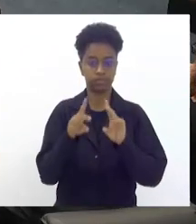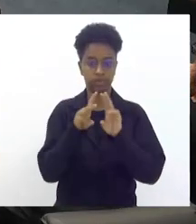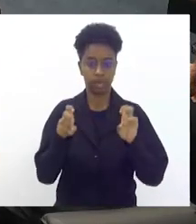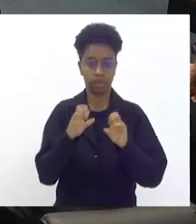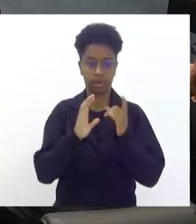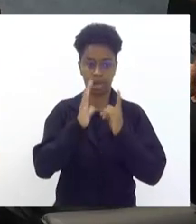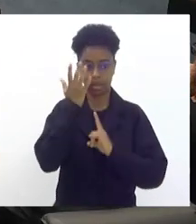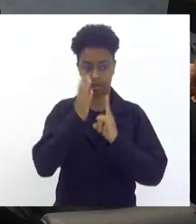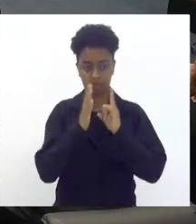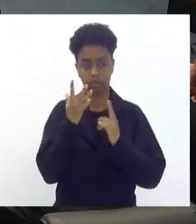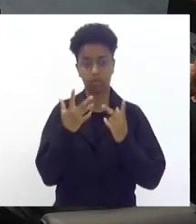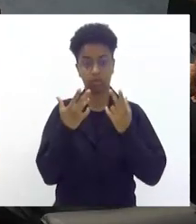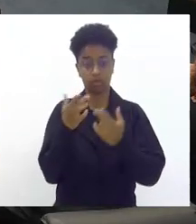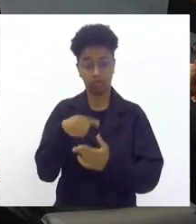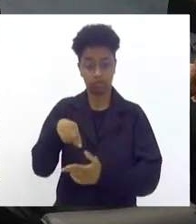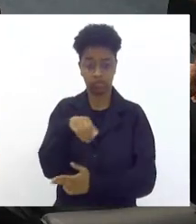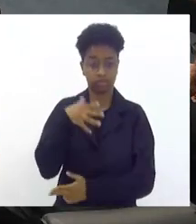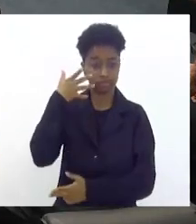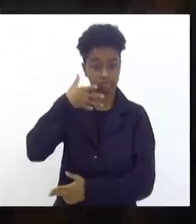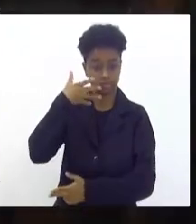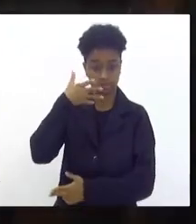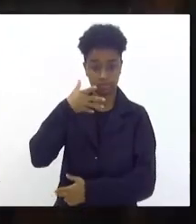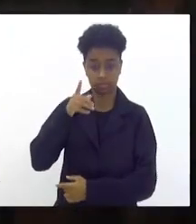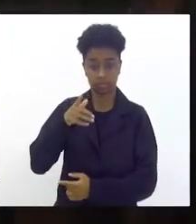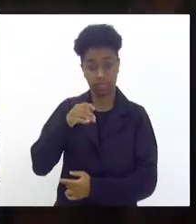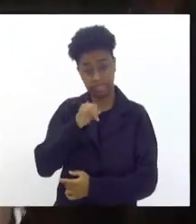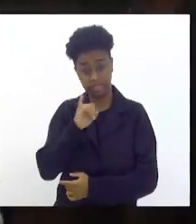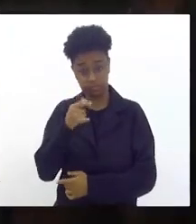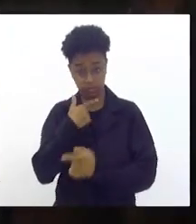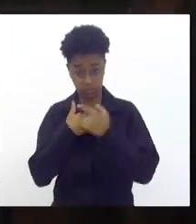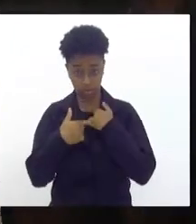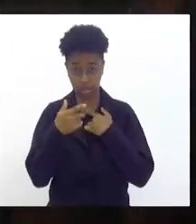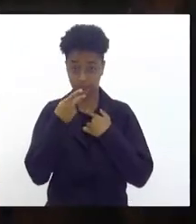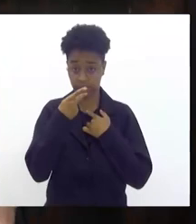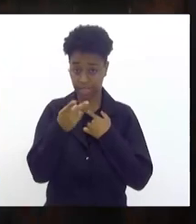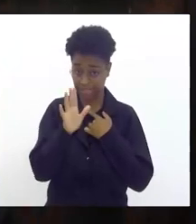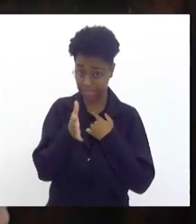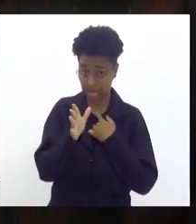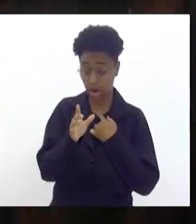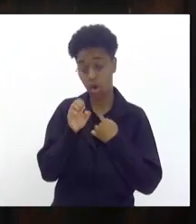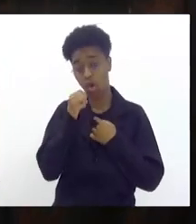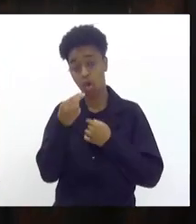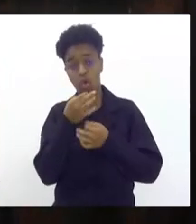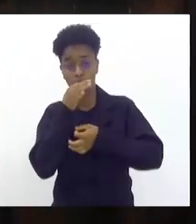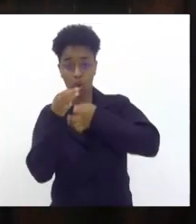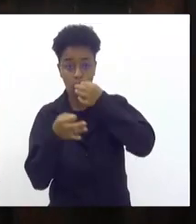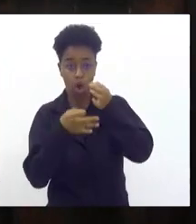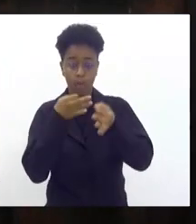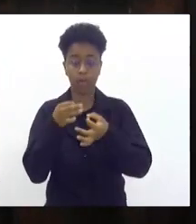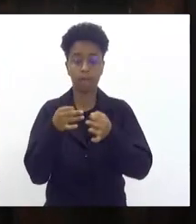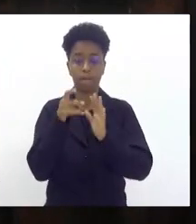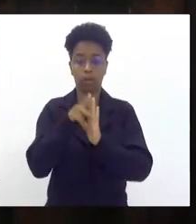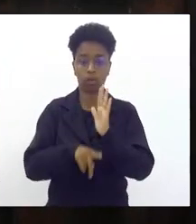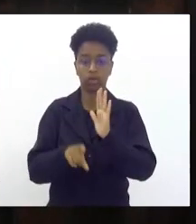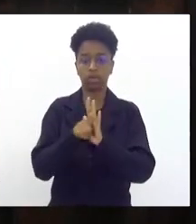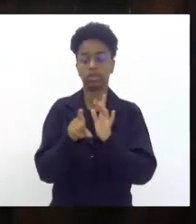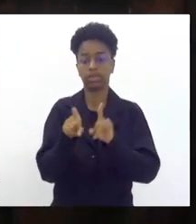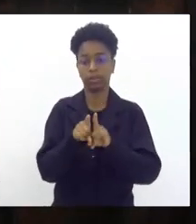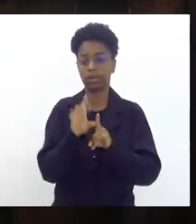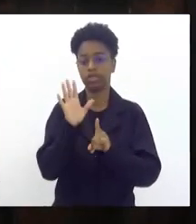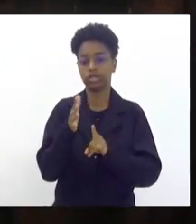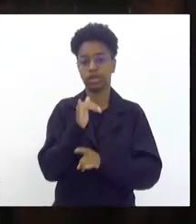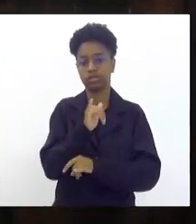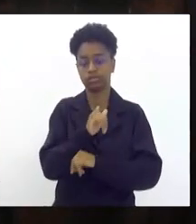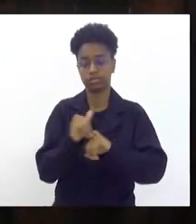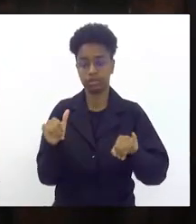como os senhores farão uso da palavra se quiser já falar comentar sobre alguns dos projetos também citados além do